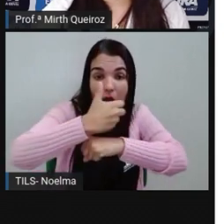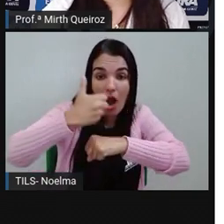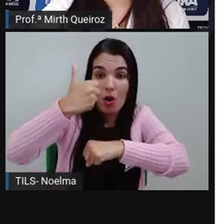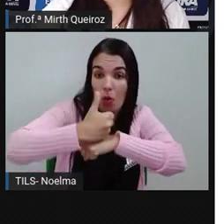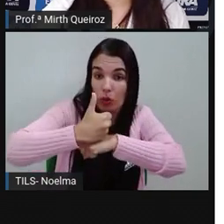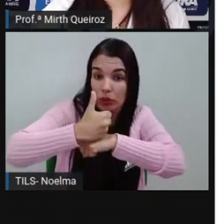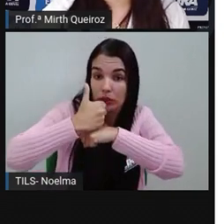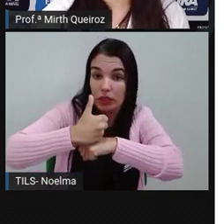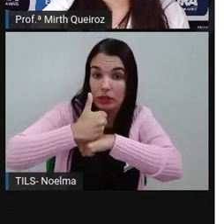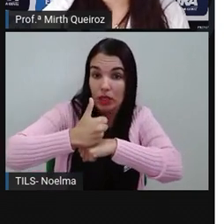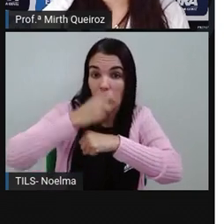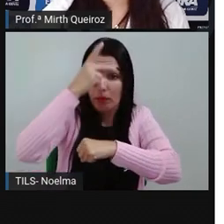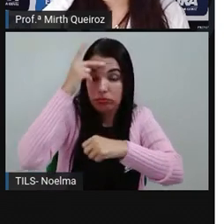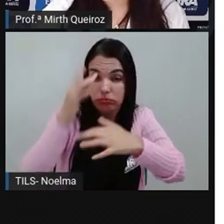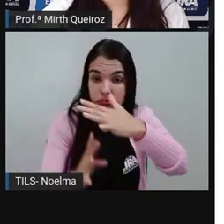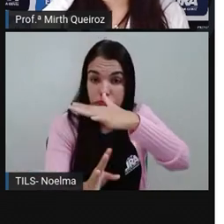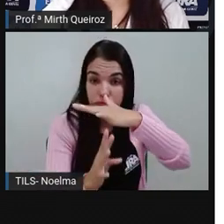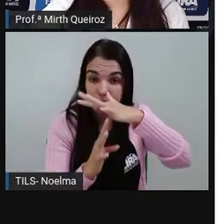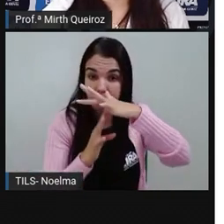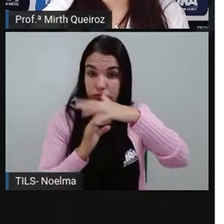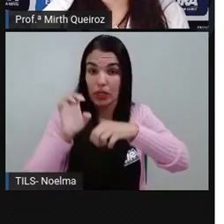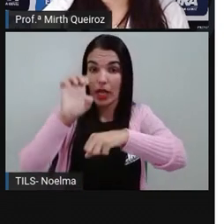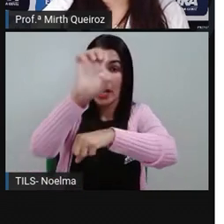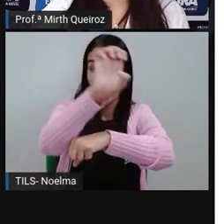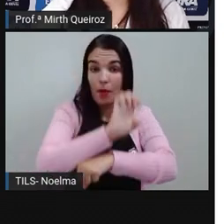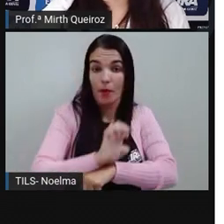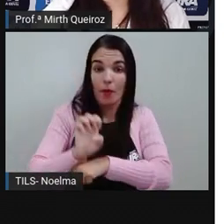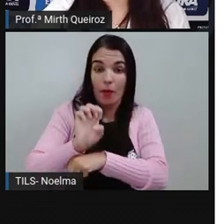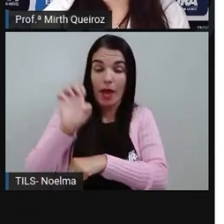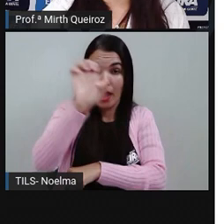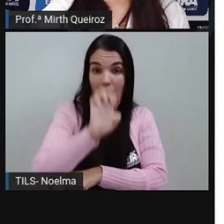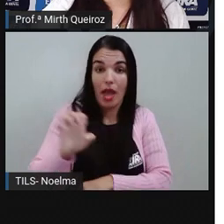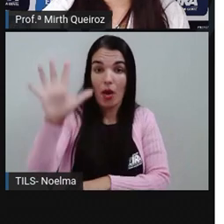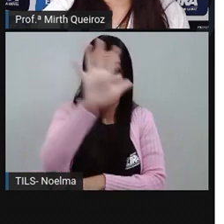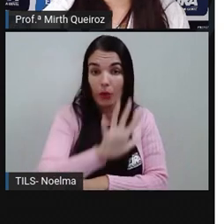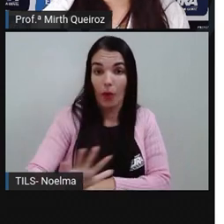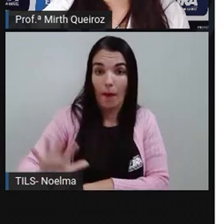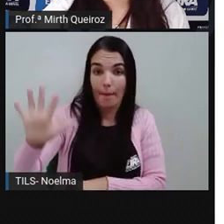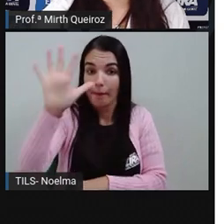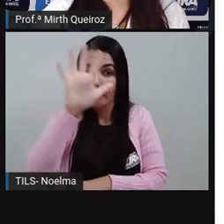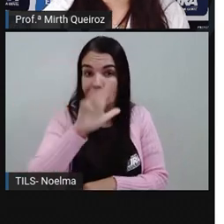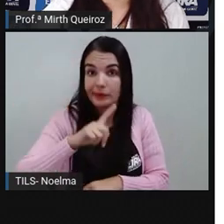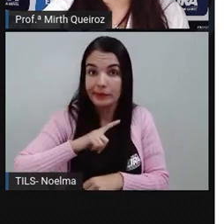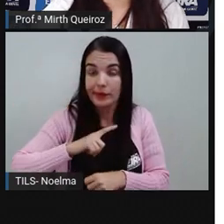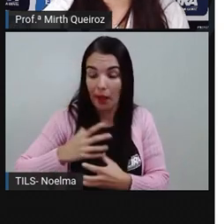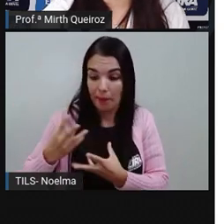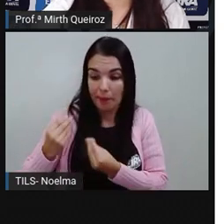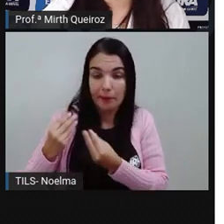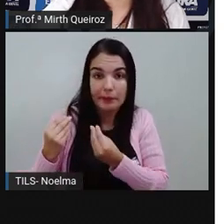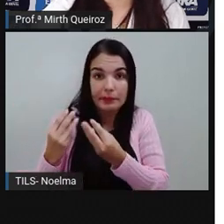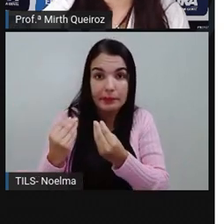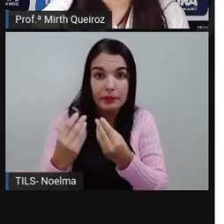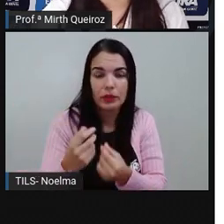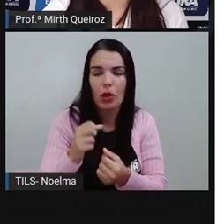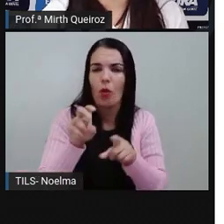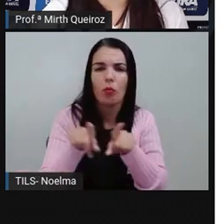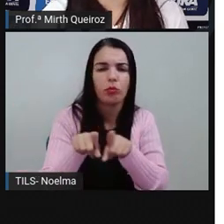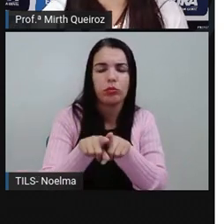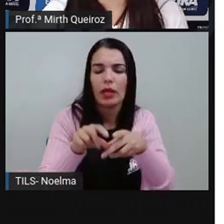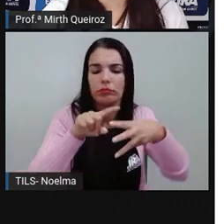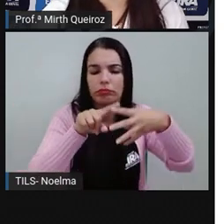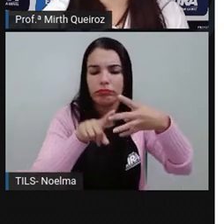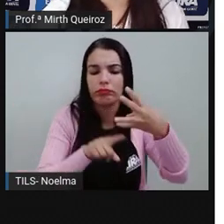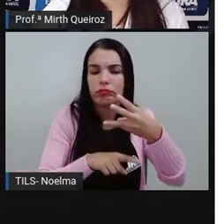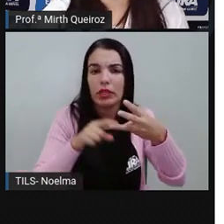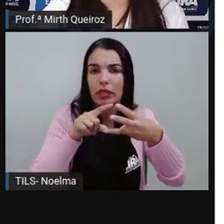aí a colonização por imigrantes europeus, que é algo que essa região carrega em comum, tanto no Rio Grande do Sul, quanto em